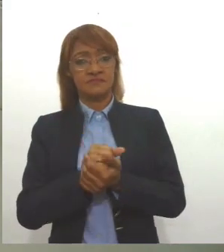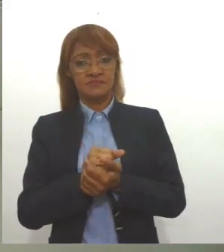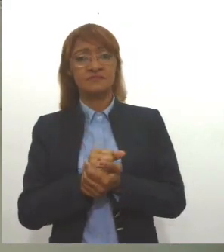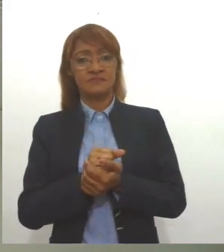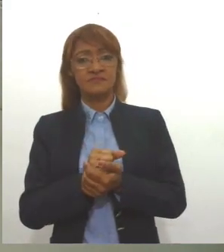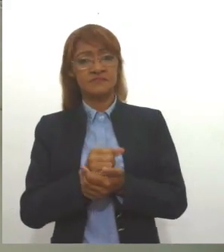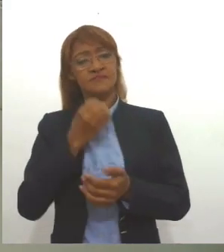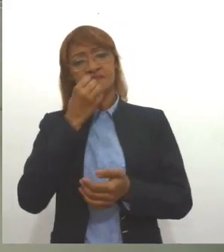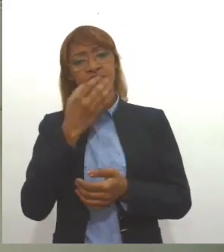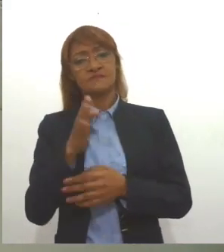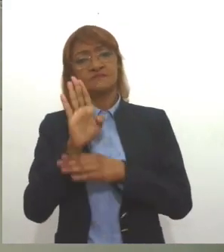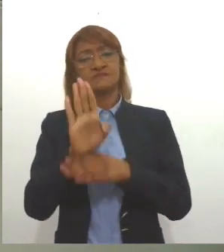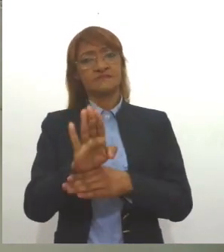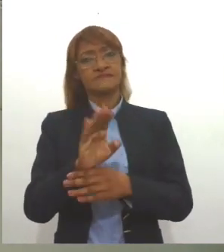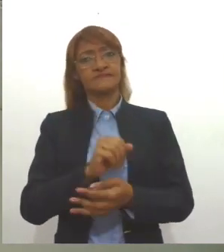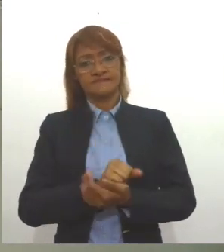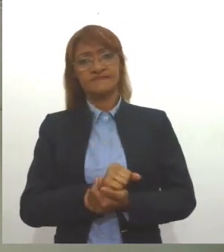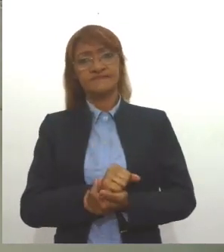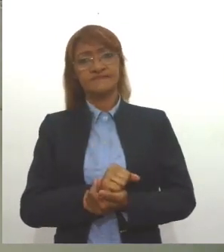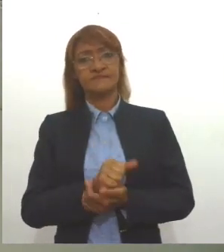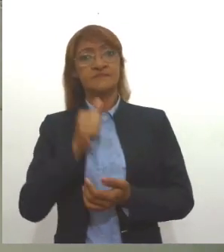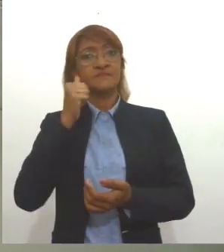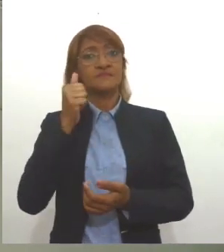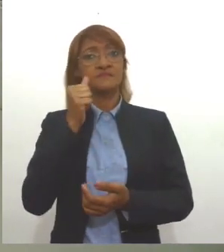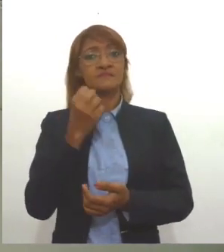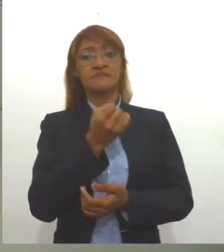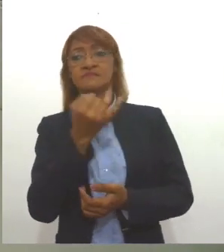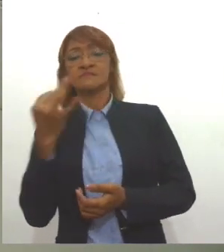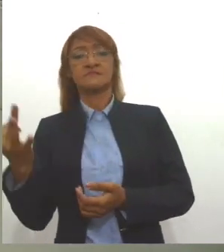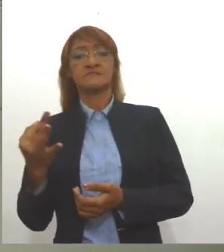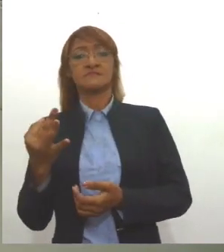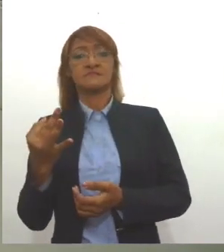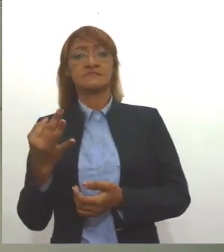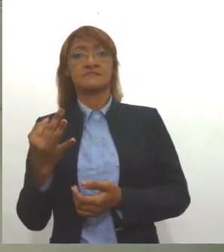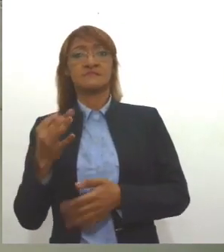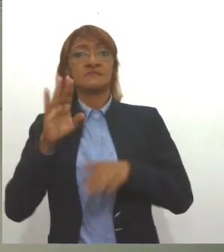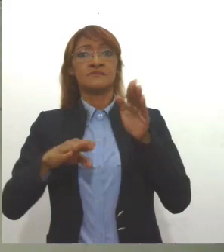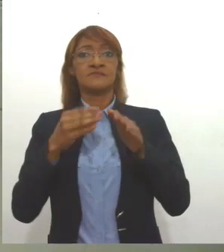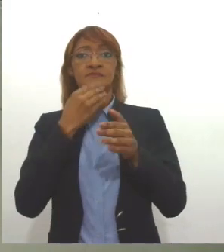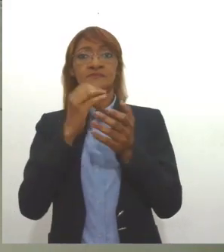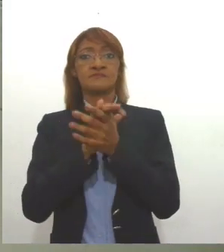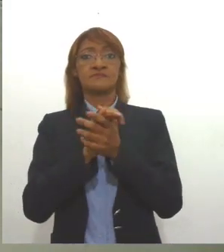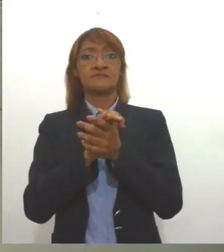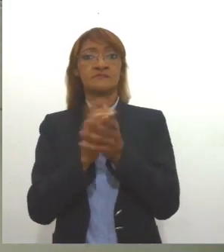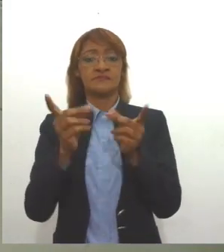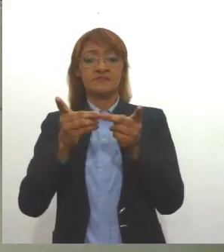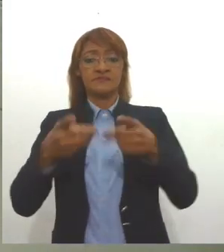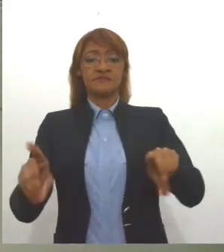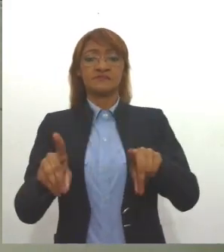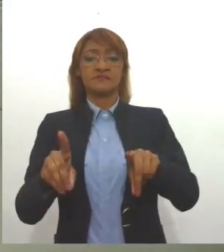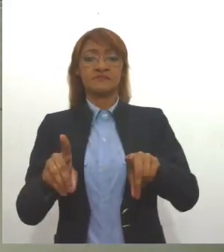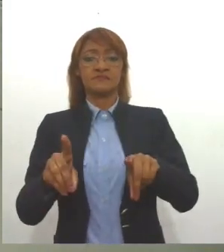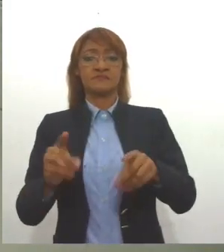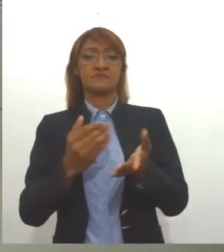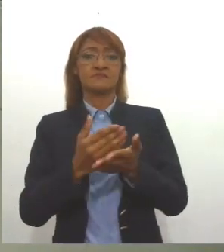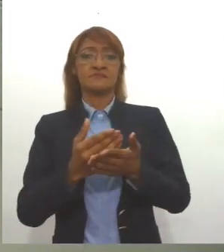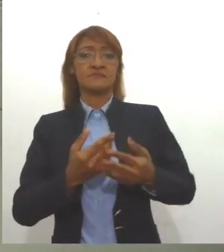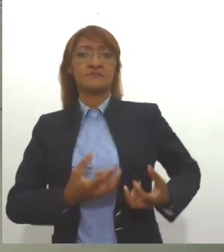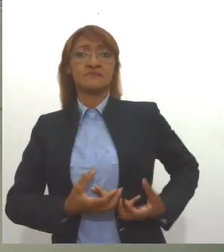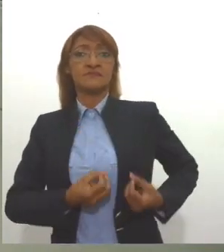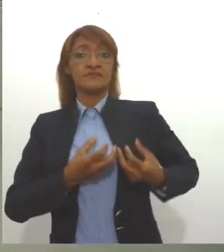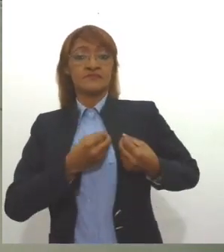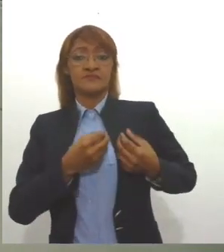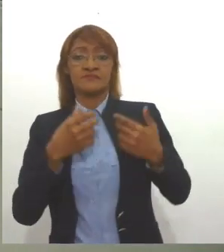sentido toda a situação, né, muitas mulheres são largadas pelos maridos, quando entram nesse processo de câncer de mama,